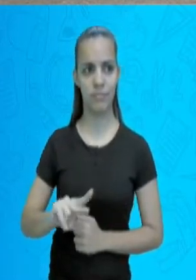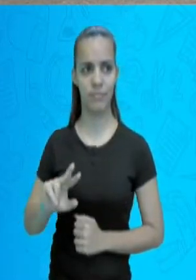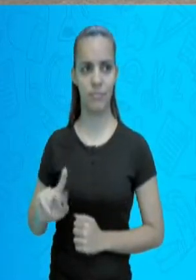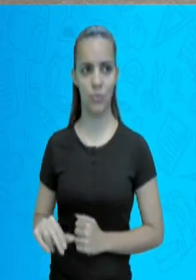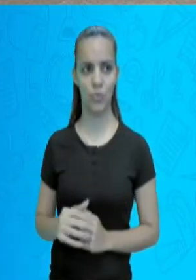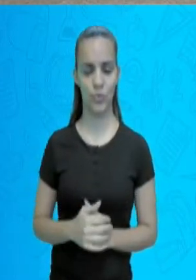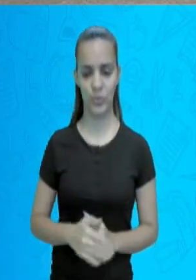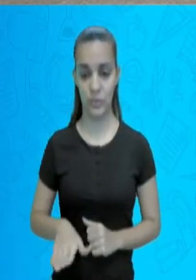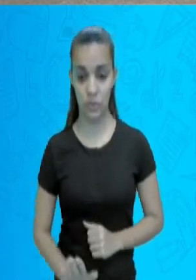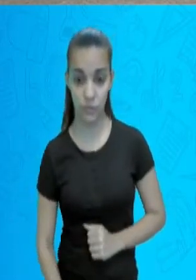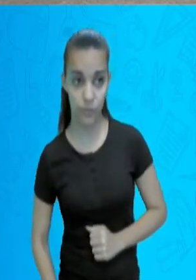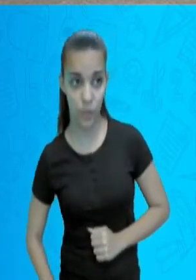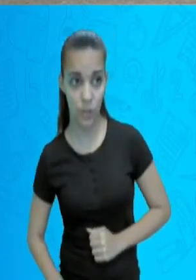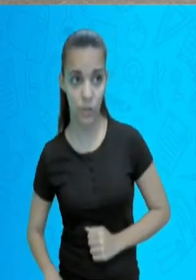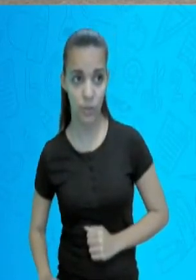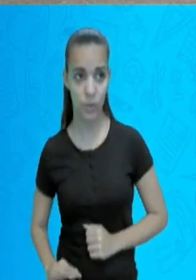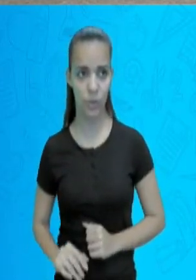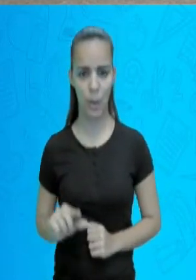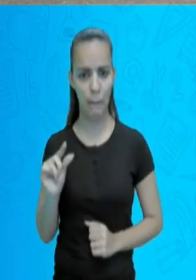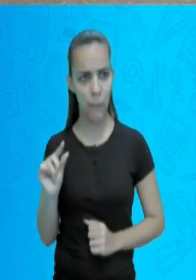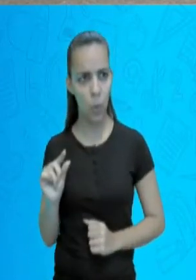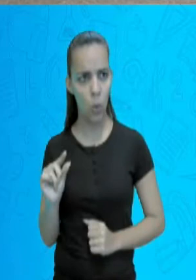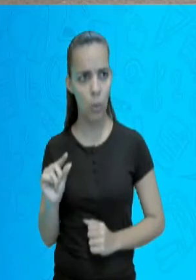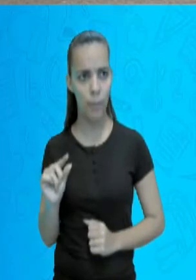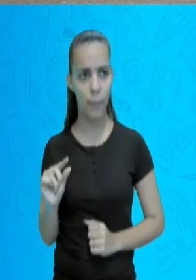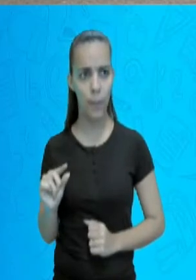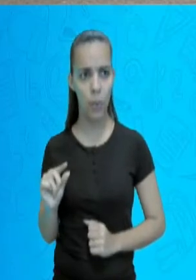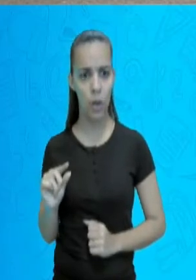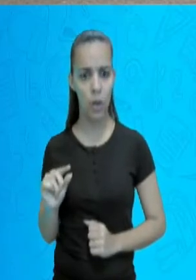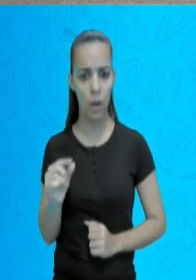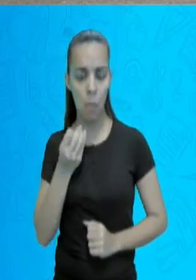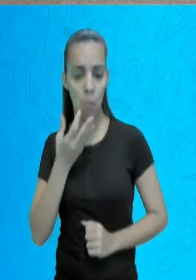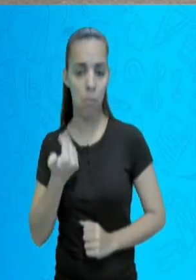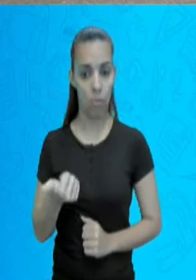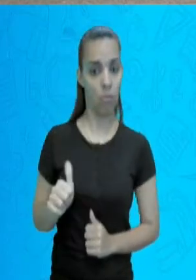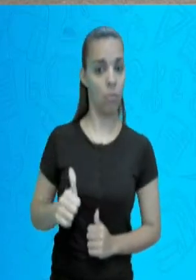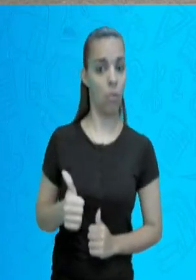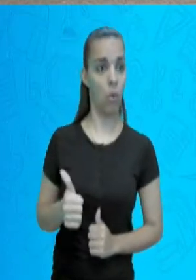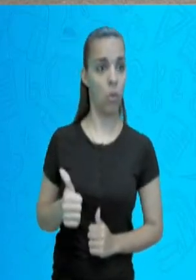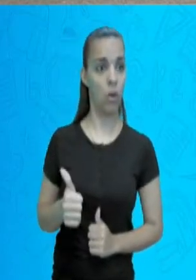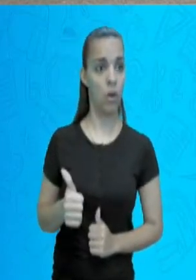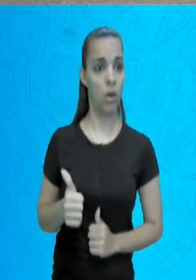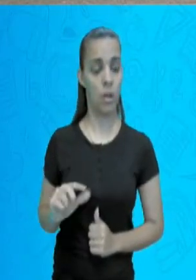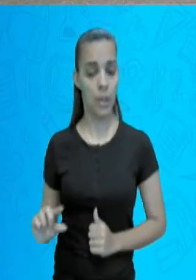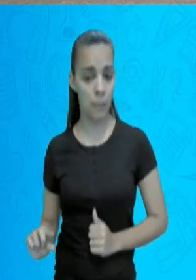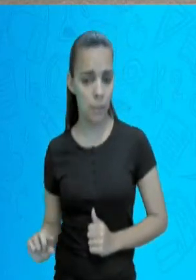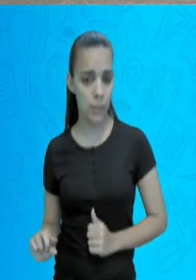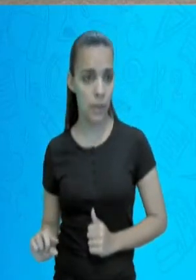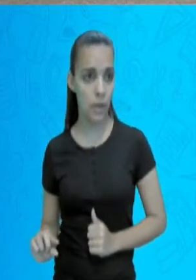infantil é boa no sentido de pequena,